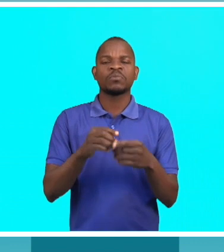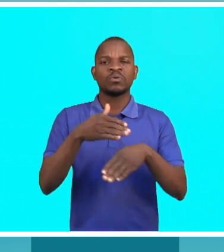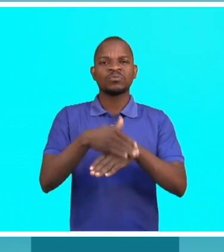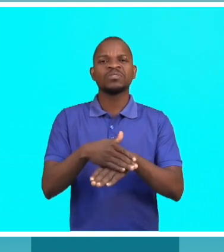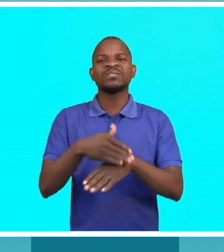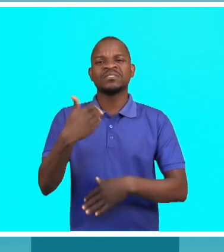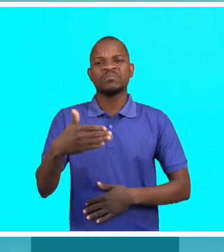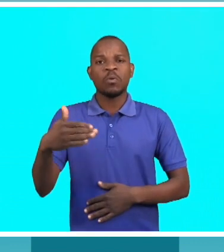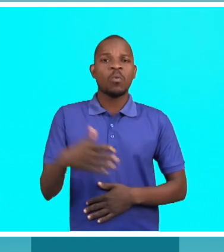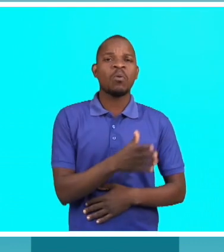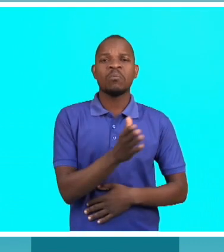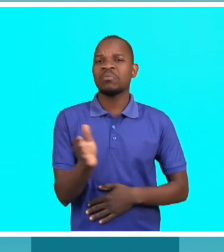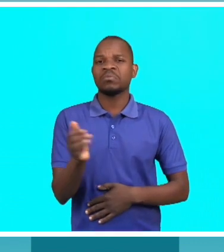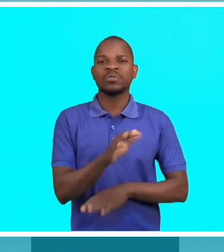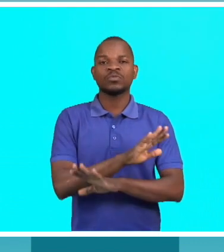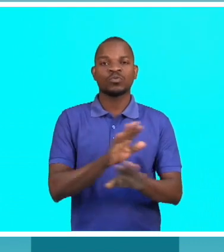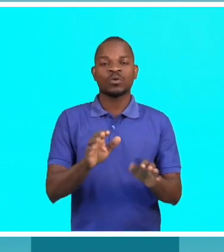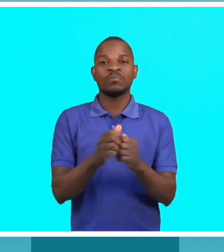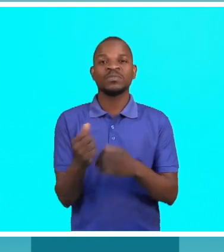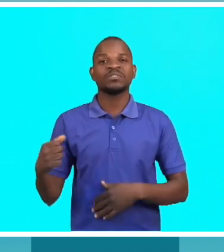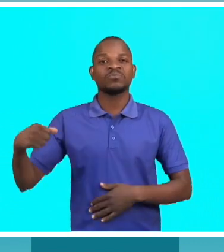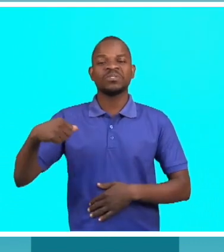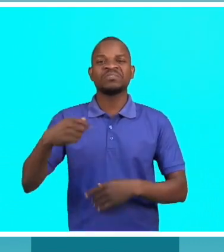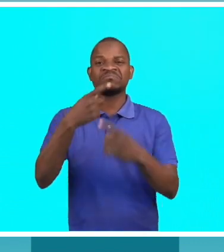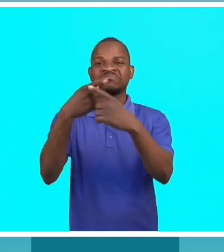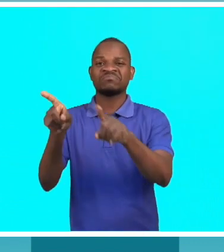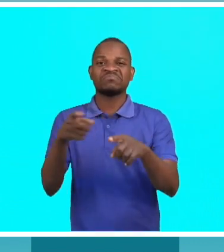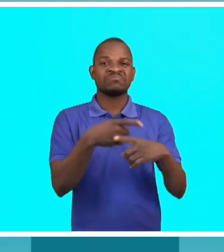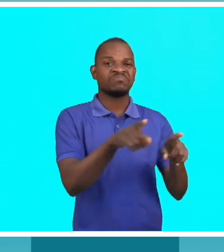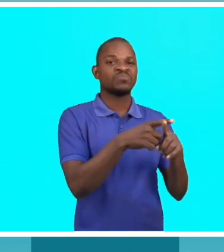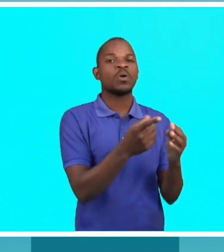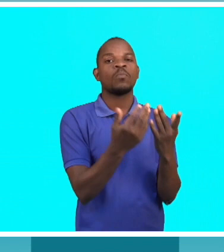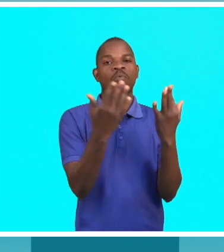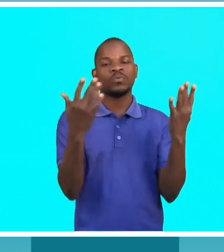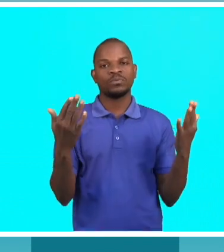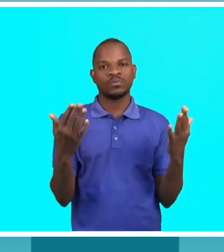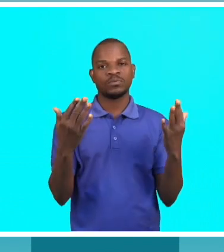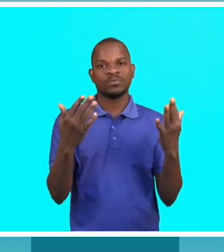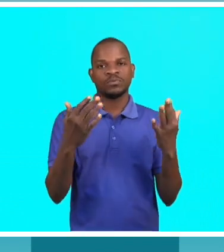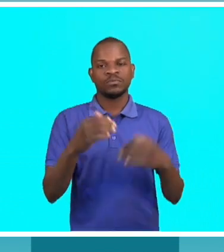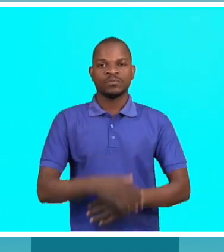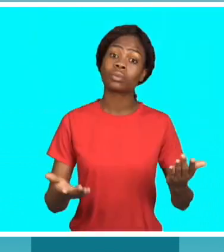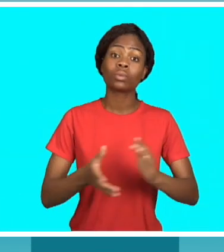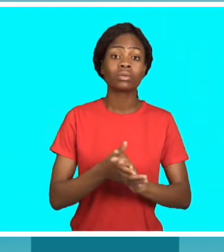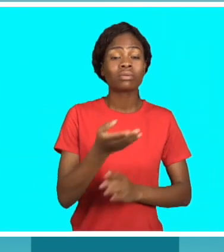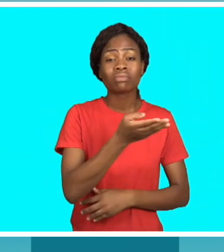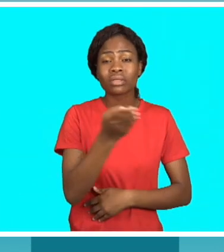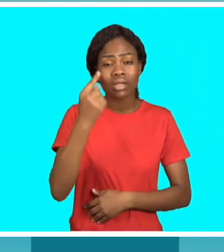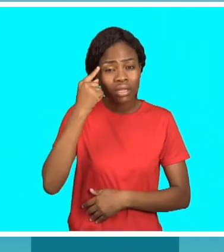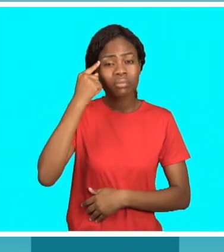Passava noites a vadiar, mudava de mulheres, digamos como se tivesse a mudar de camisa.